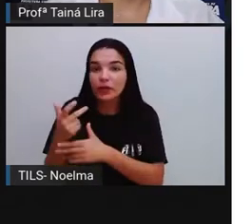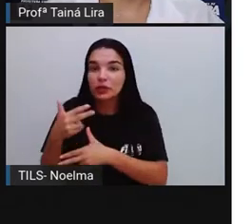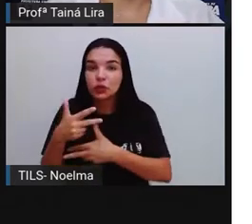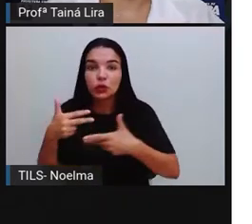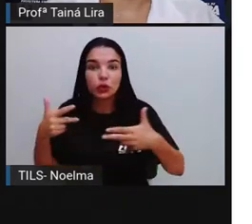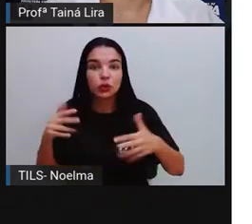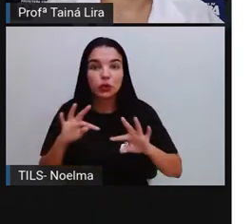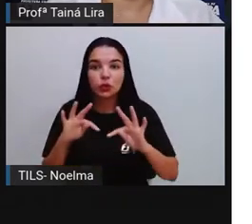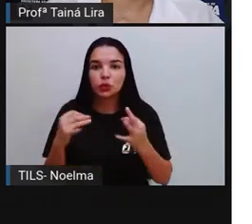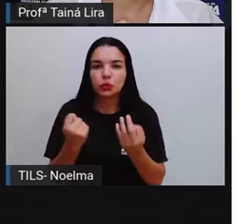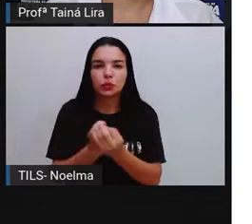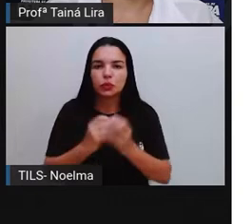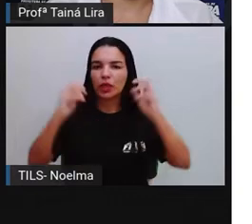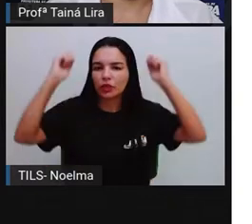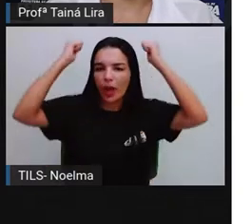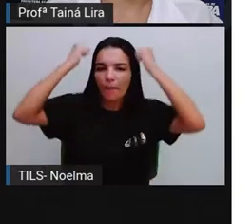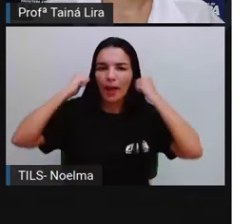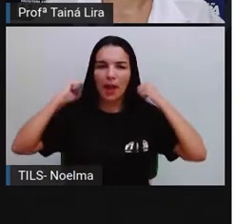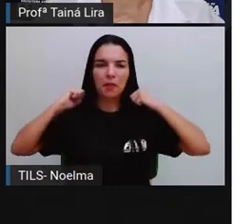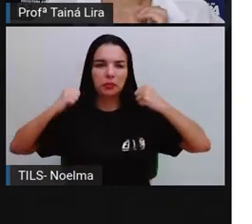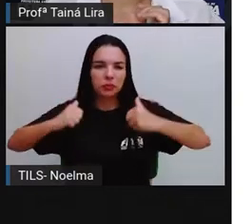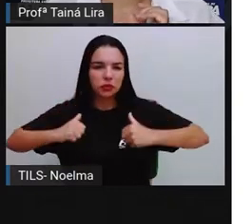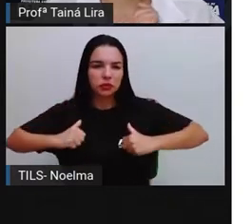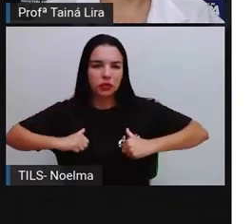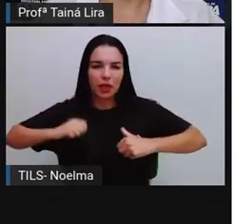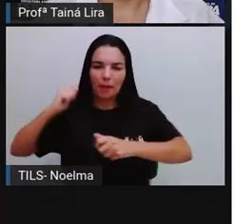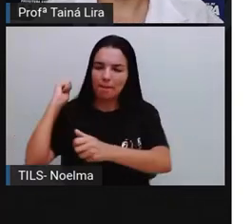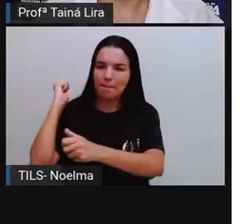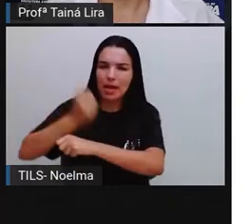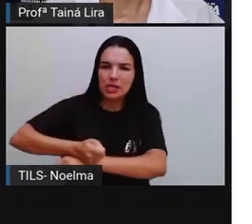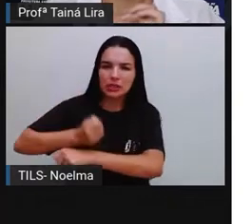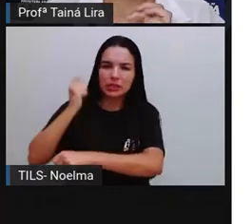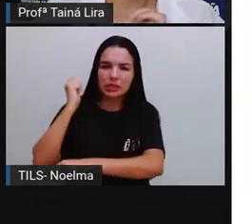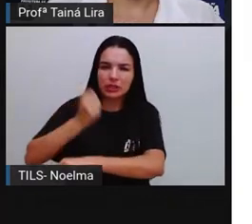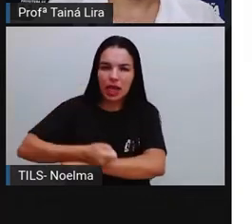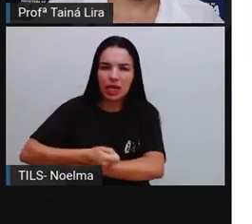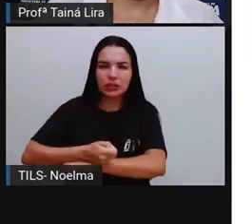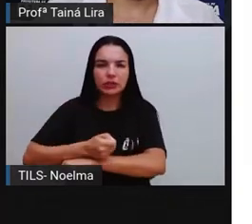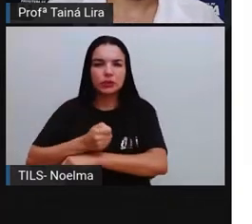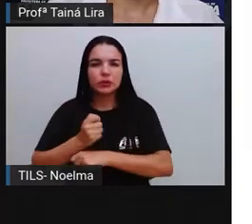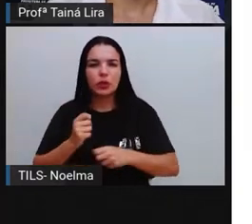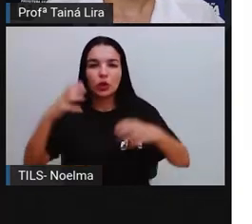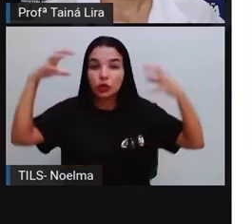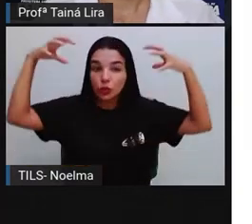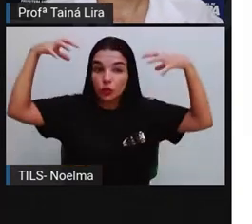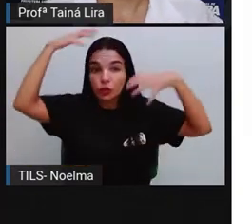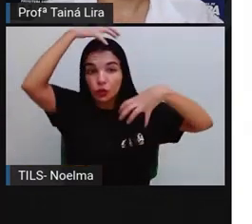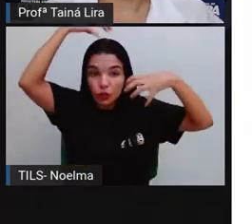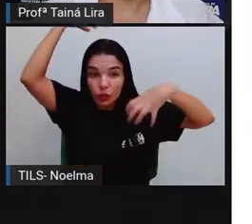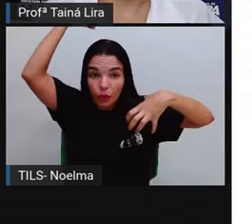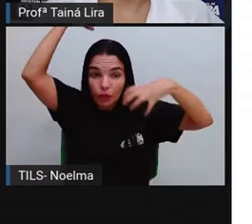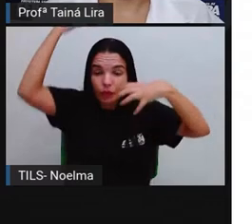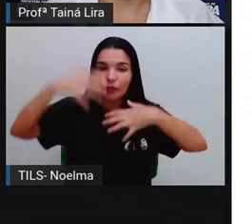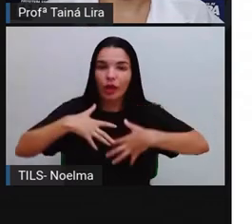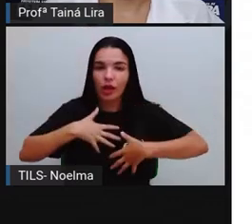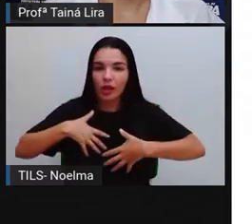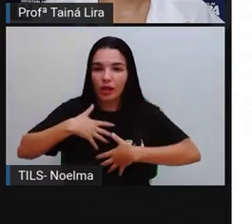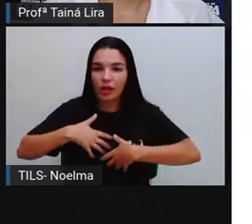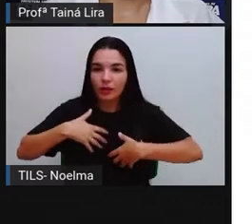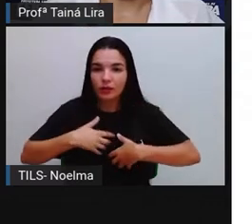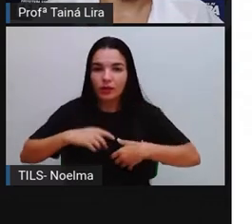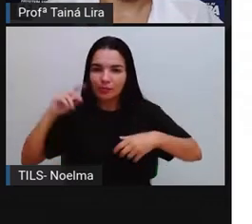Chapéu, Mochila, Machado, Tacho, Chuveiro,